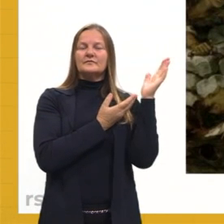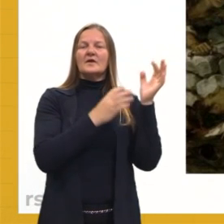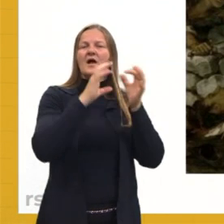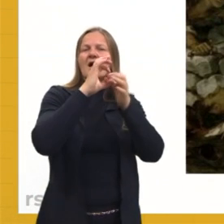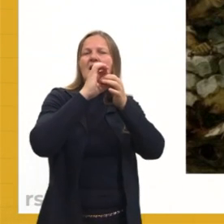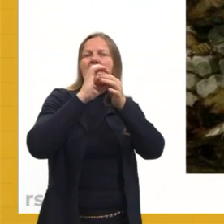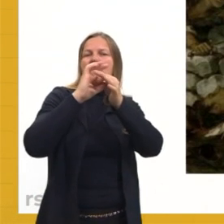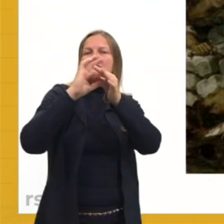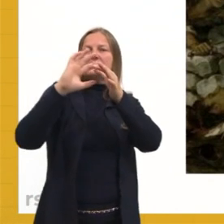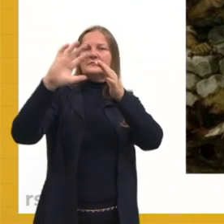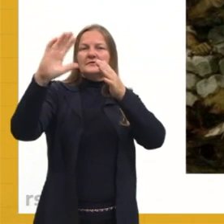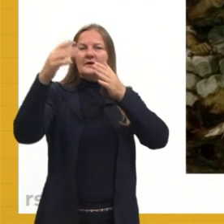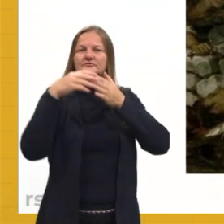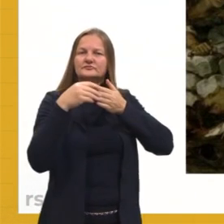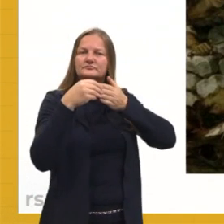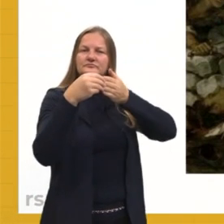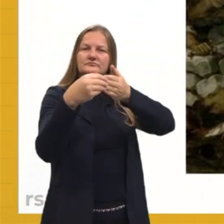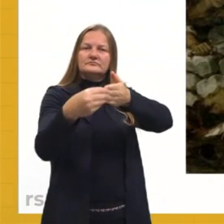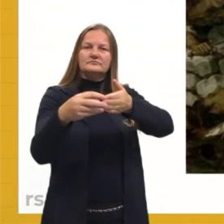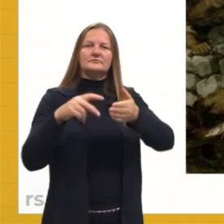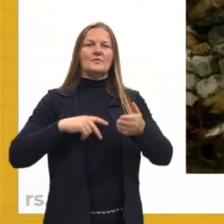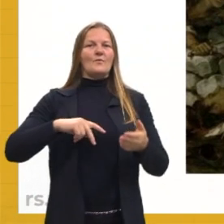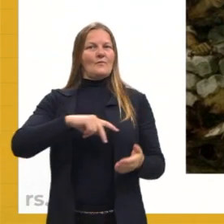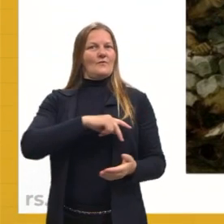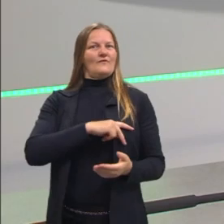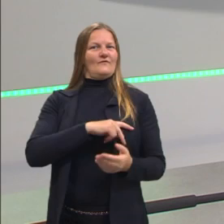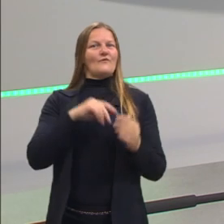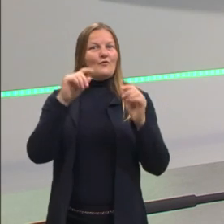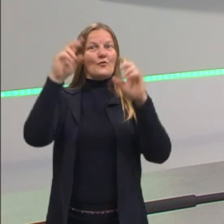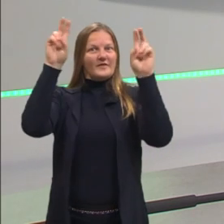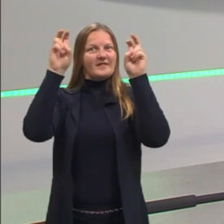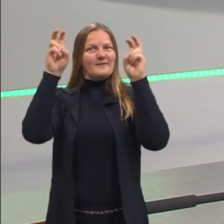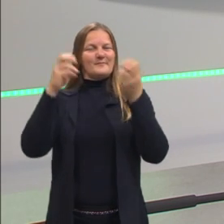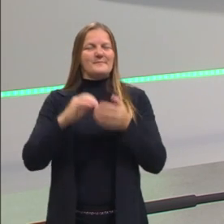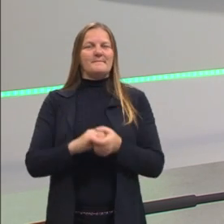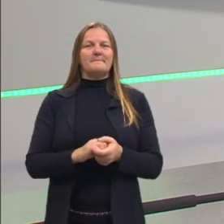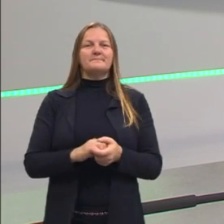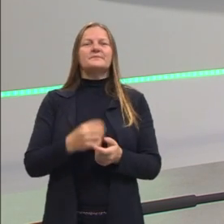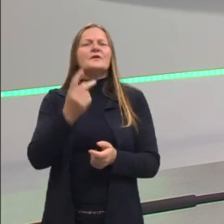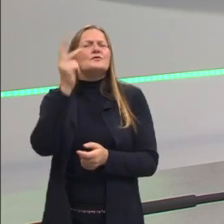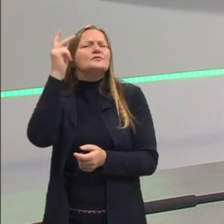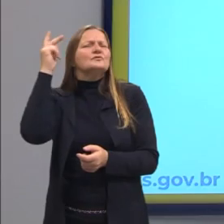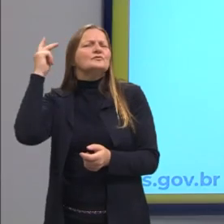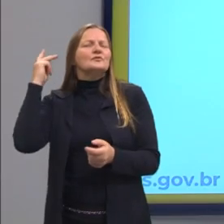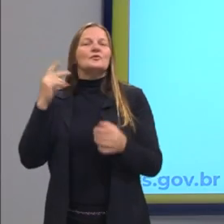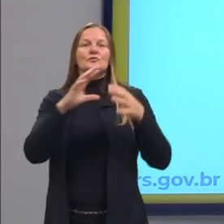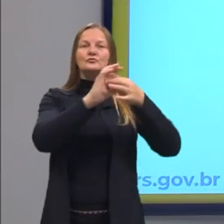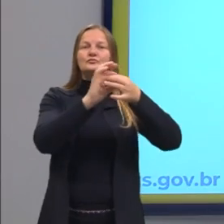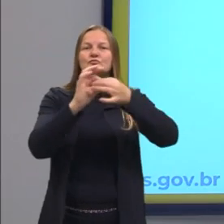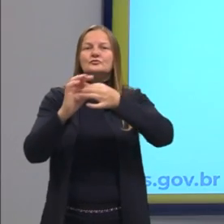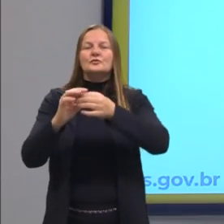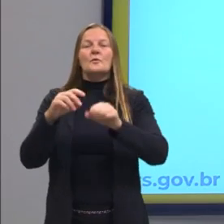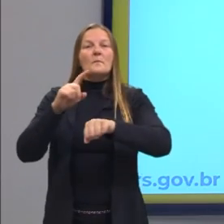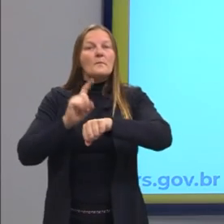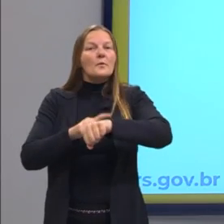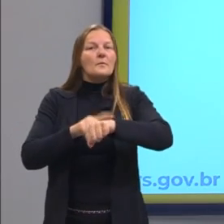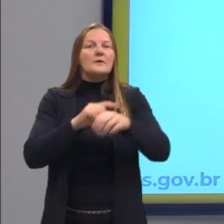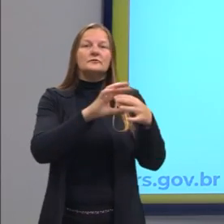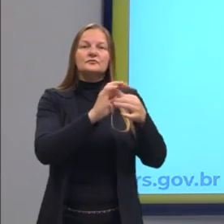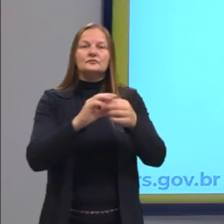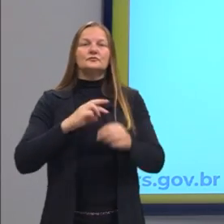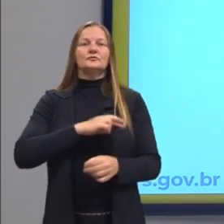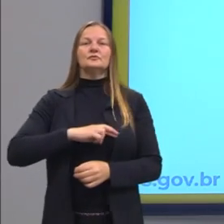Povo. Então vocês podem ver aqui que um dos fundos históricos, do contexto histórico do